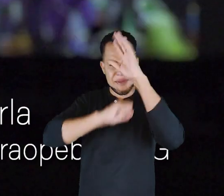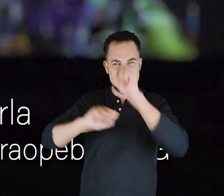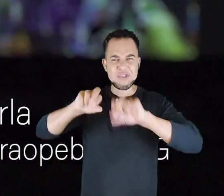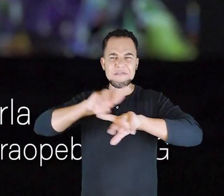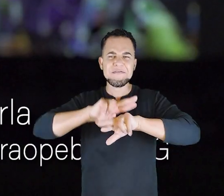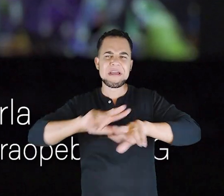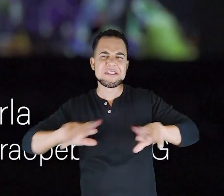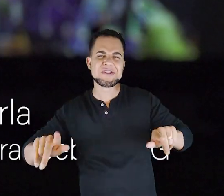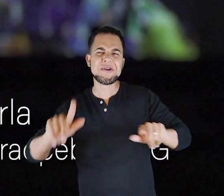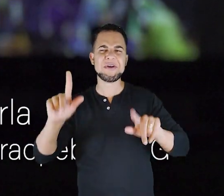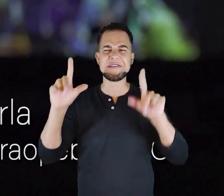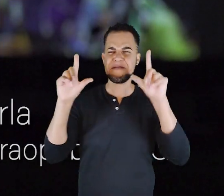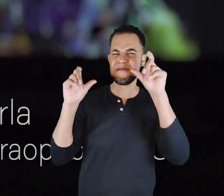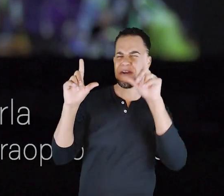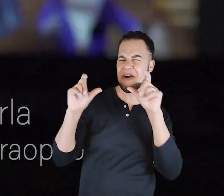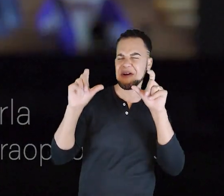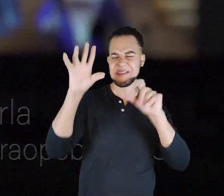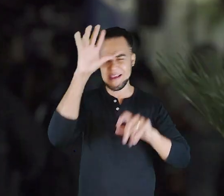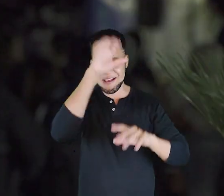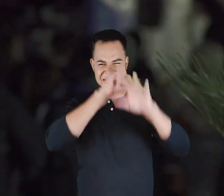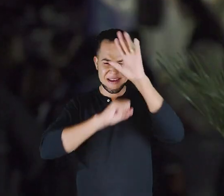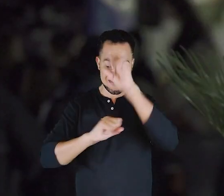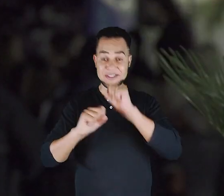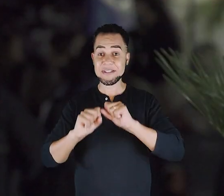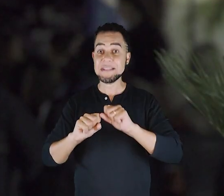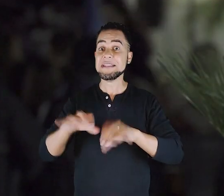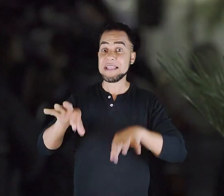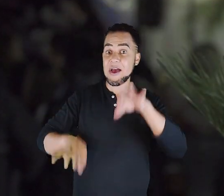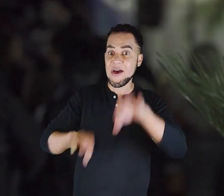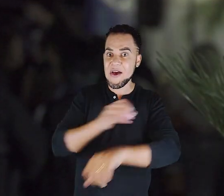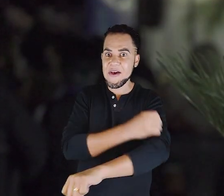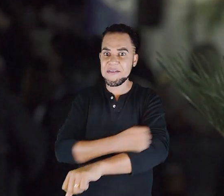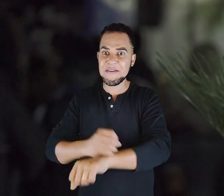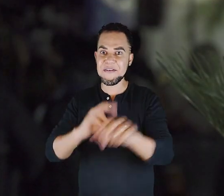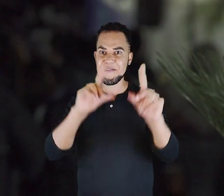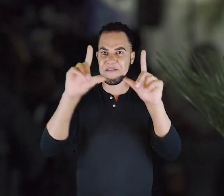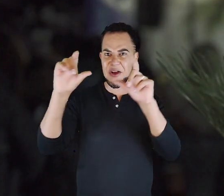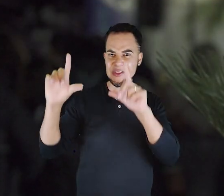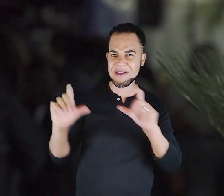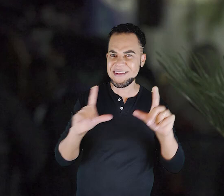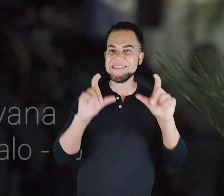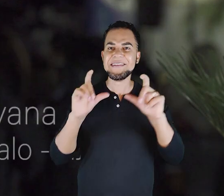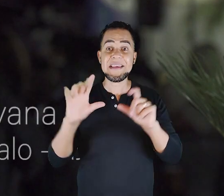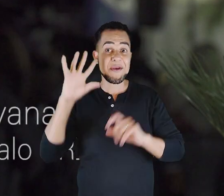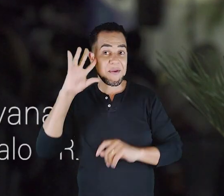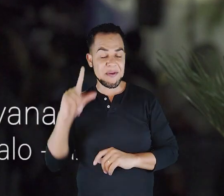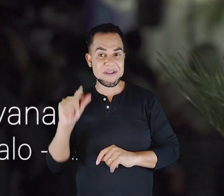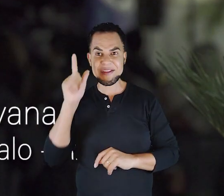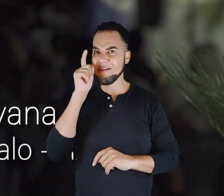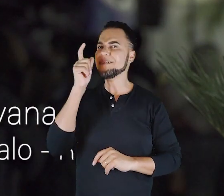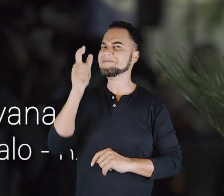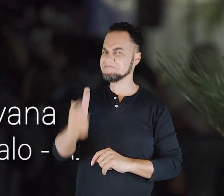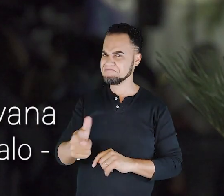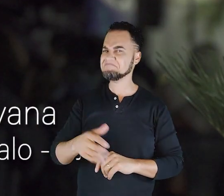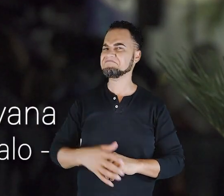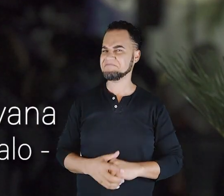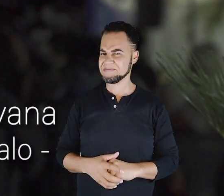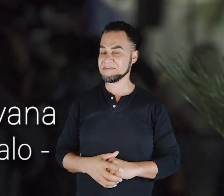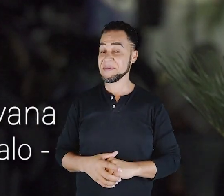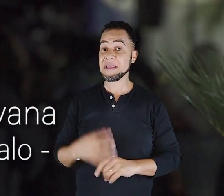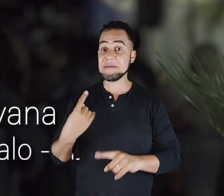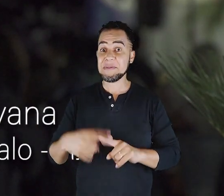coisas, escrevi várias fotos. Na oficina de fotografia, eu achei muito interessante,